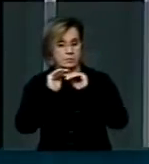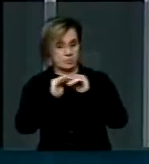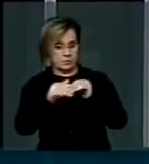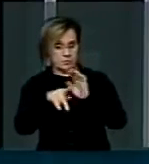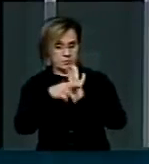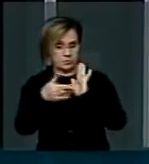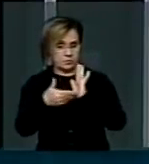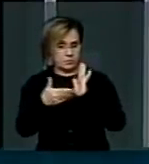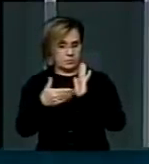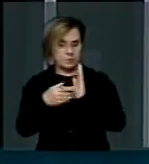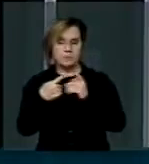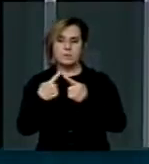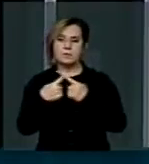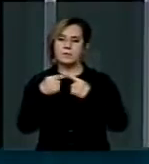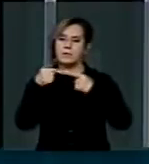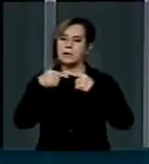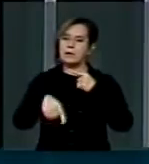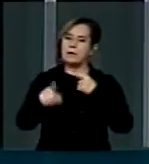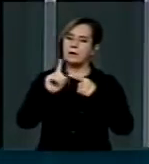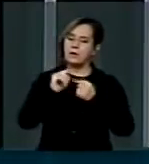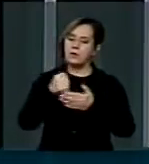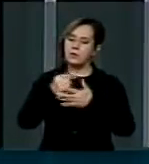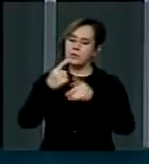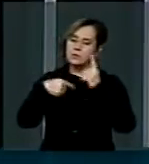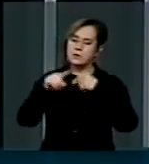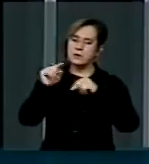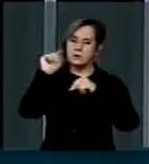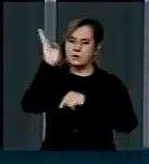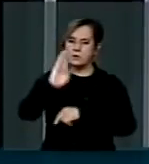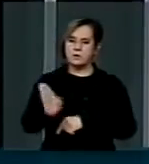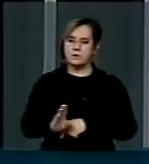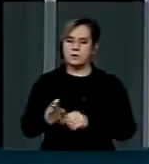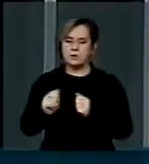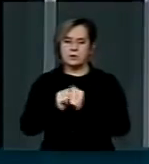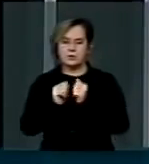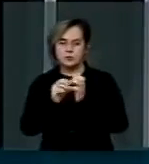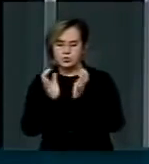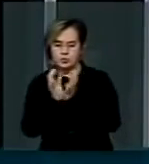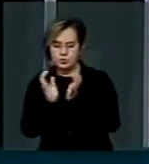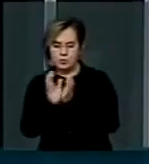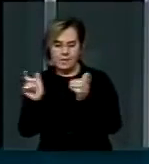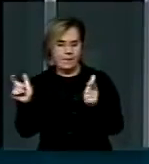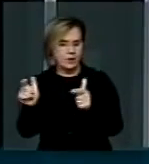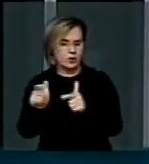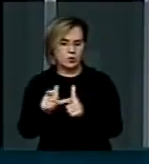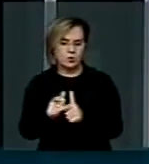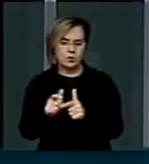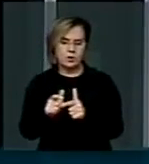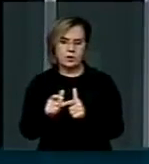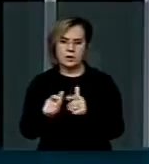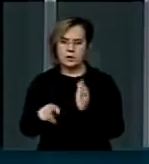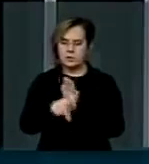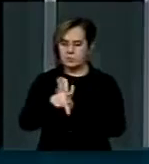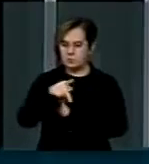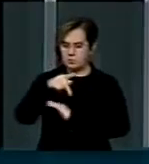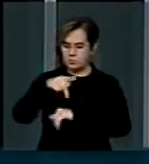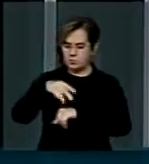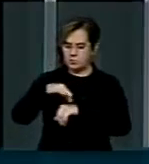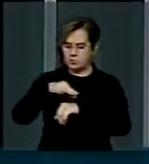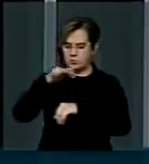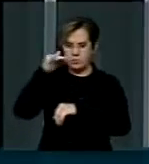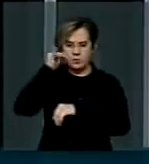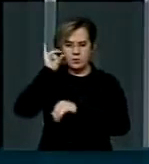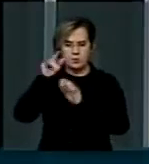incompatível o desenvolvimento nacional com a atitude de uma minoria de proprietários urbanos e